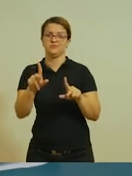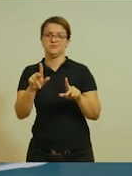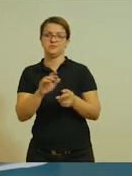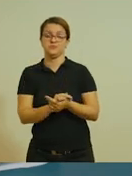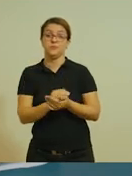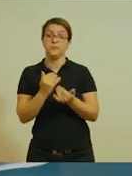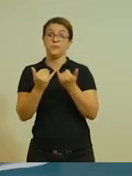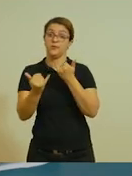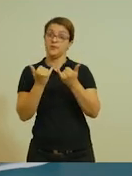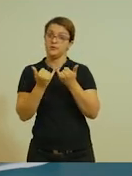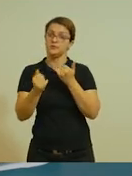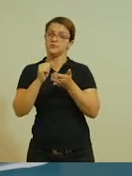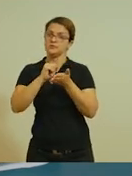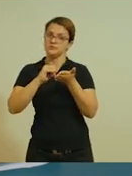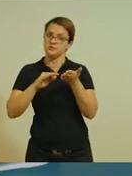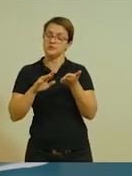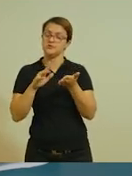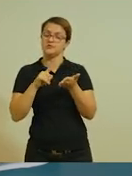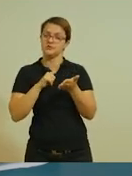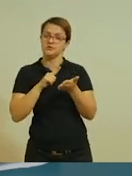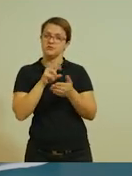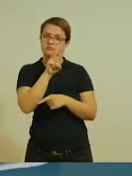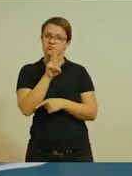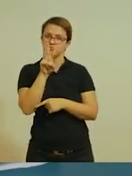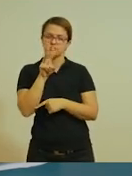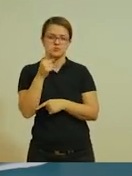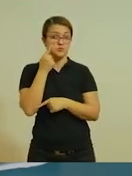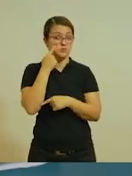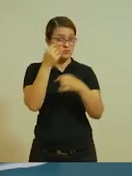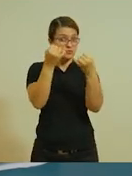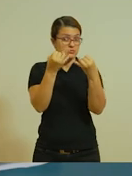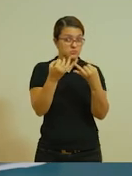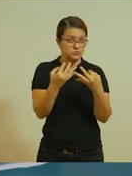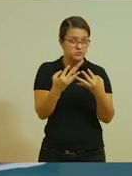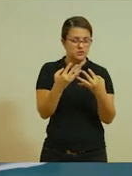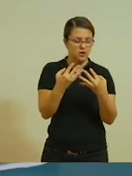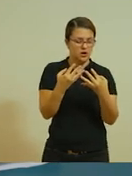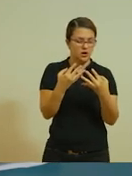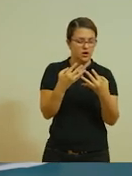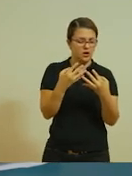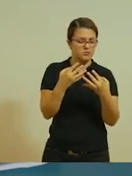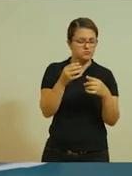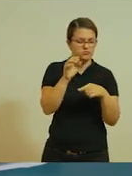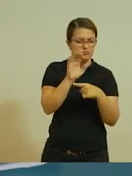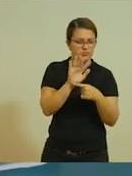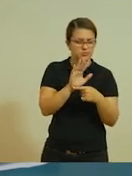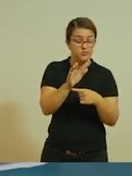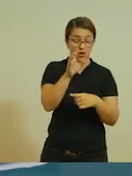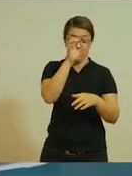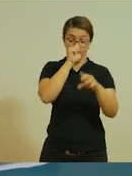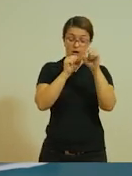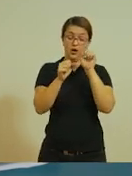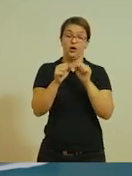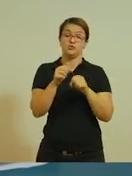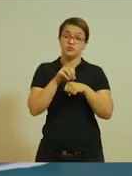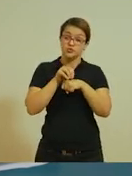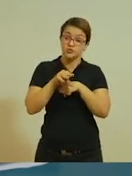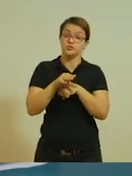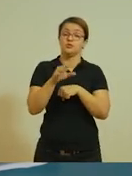semelhantes aos que estão lá. Se você absorveu essas dicas que eu coloquei aqui, com certeza você vai conseguir